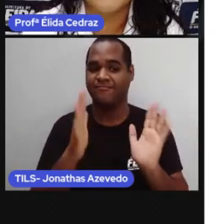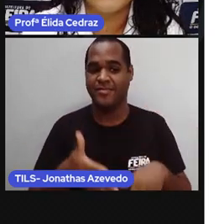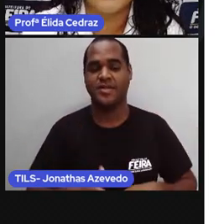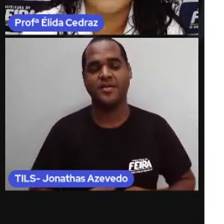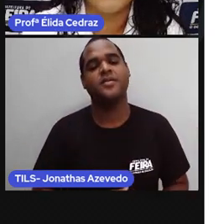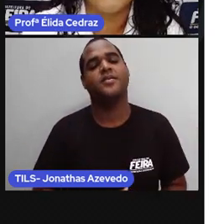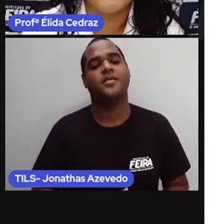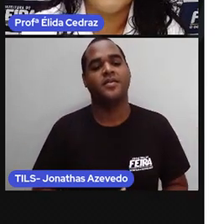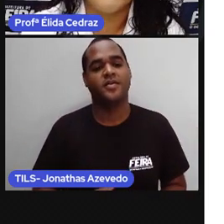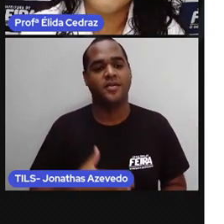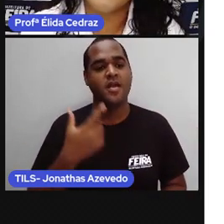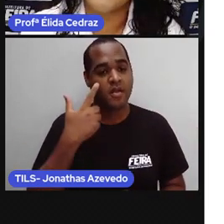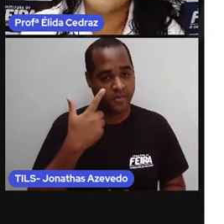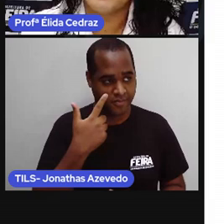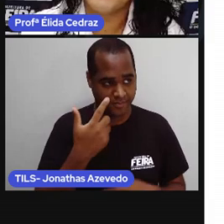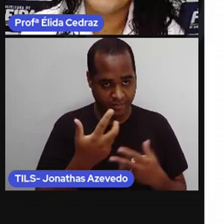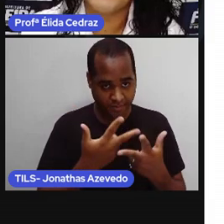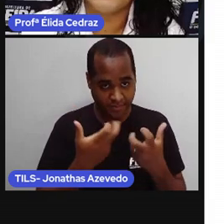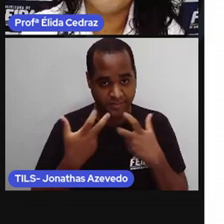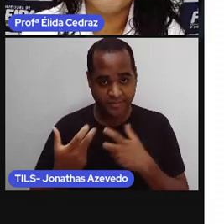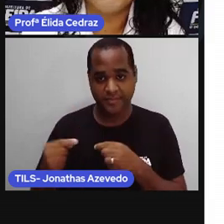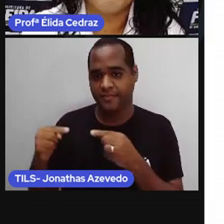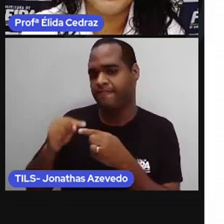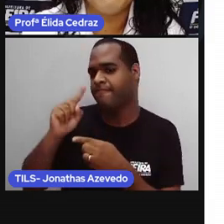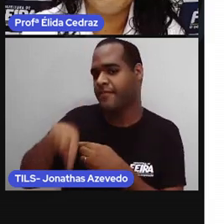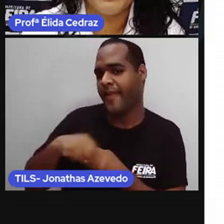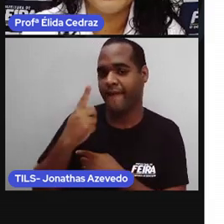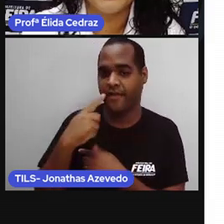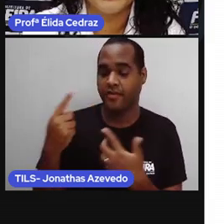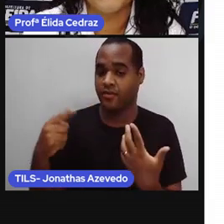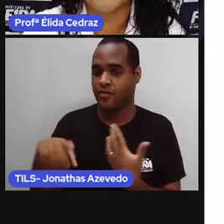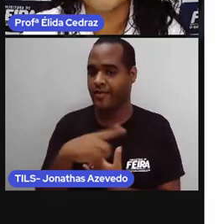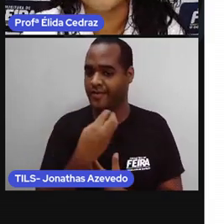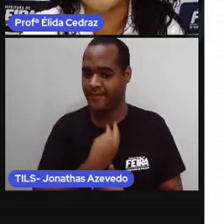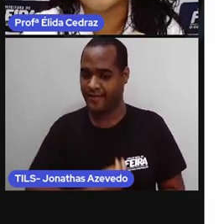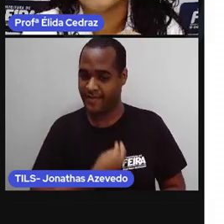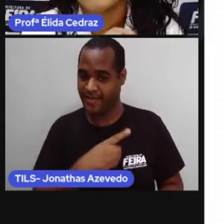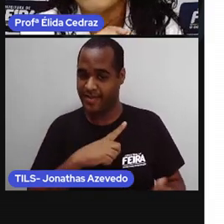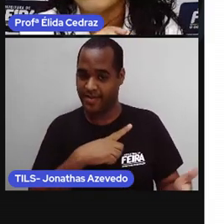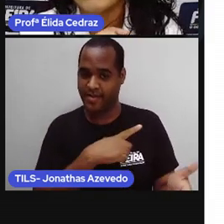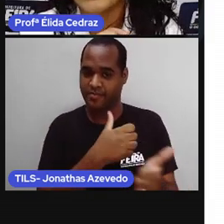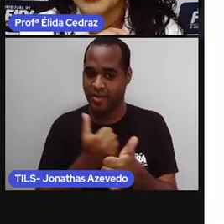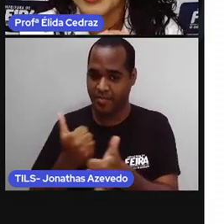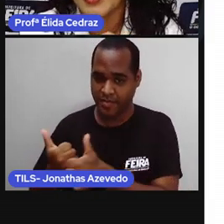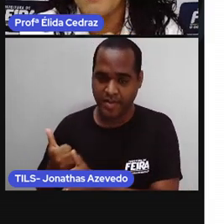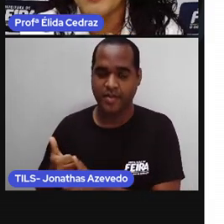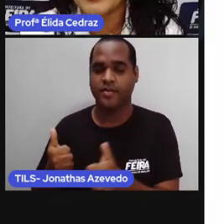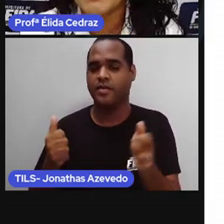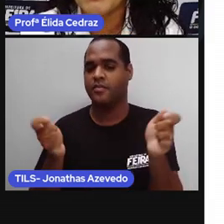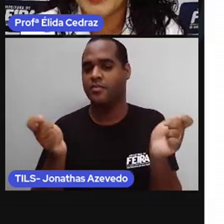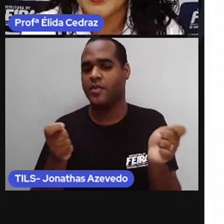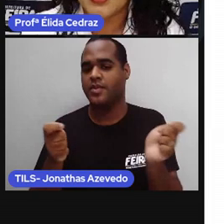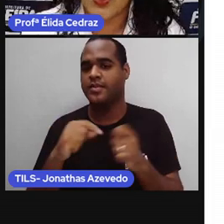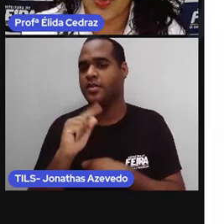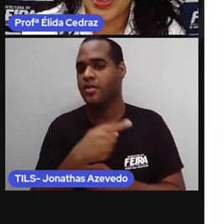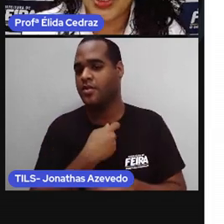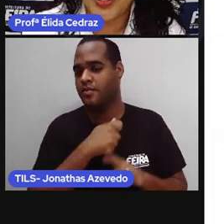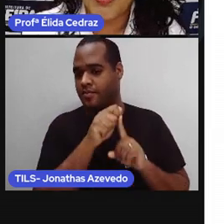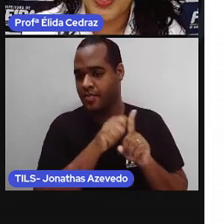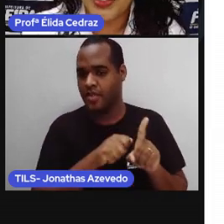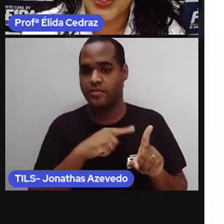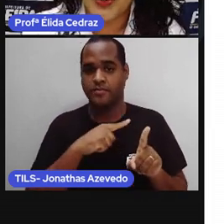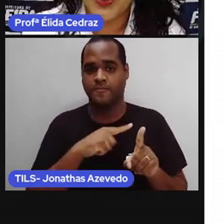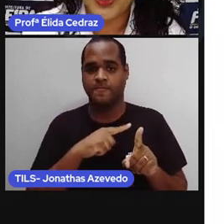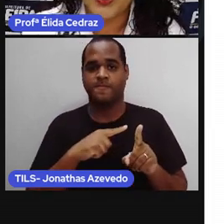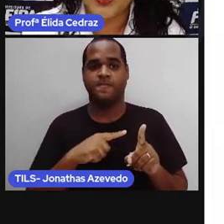Olha só! E nós já estamos bem pertinho de chegar ao próximo mês. Hoje é